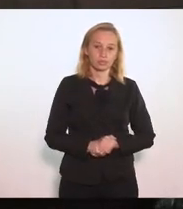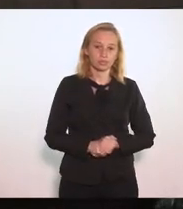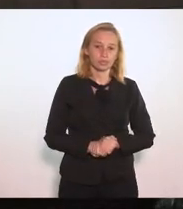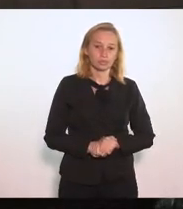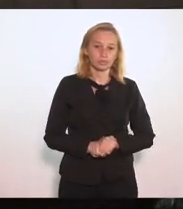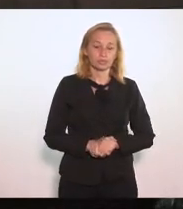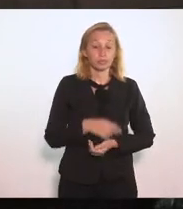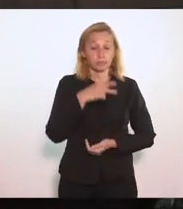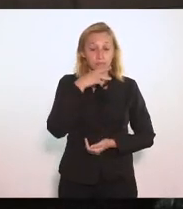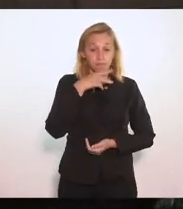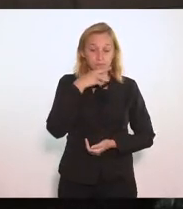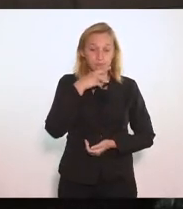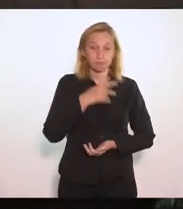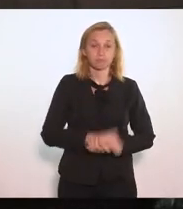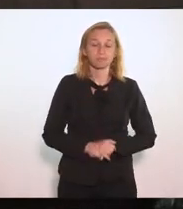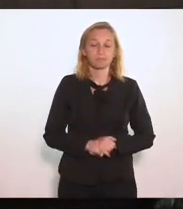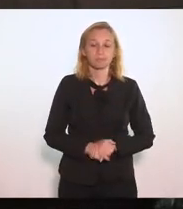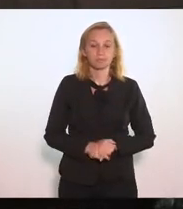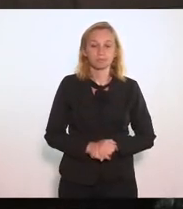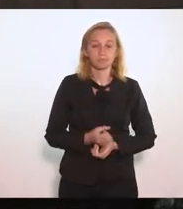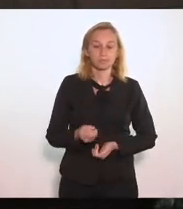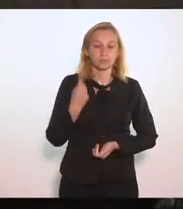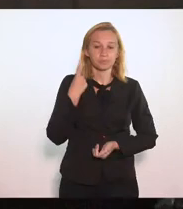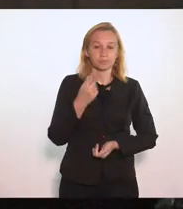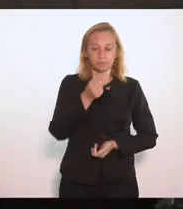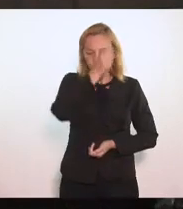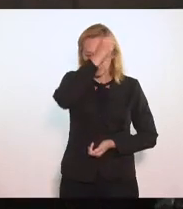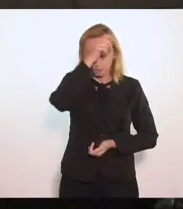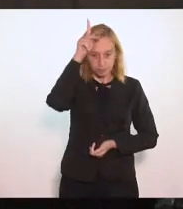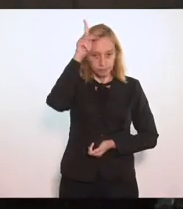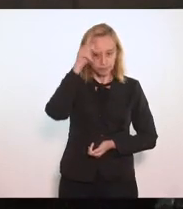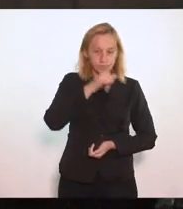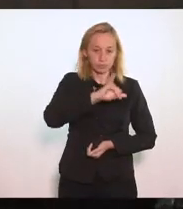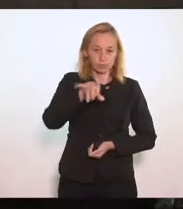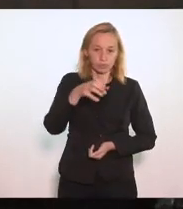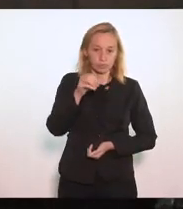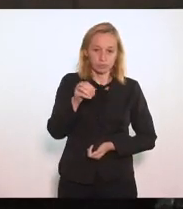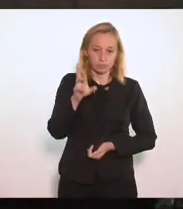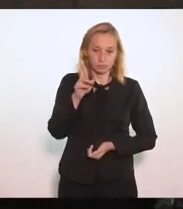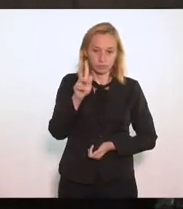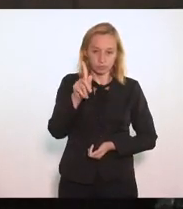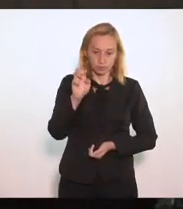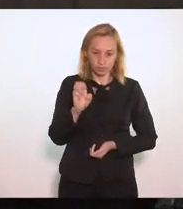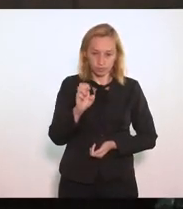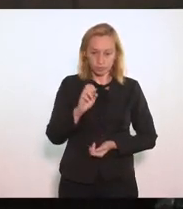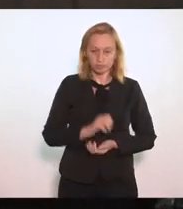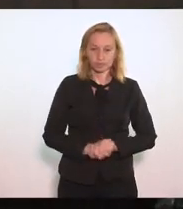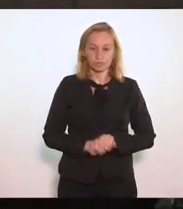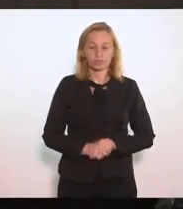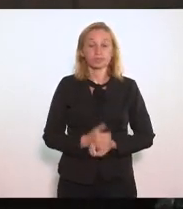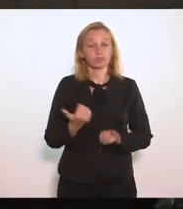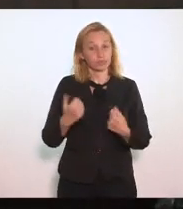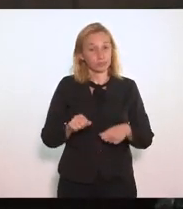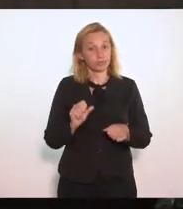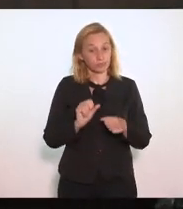Partidário Em que o ex-prefeito Jorge Roberto Silveira Teve que fazer